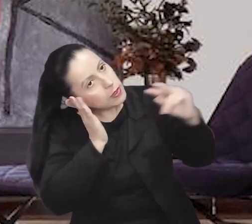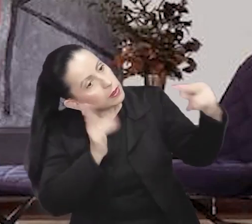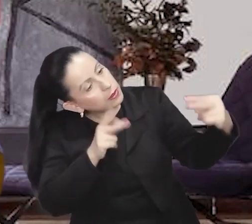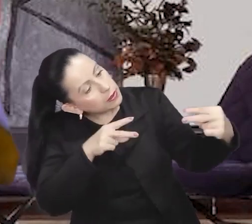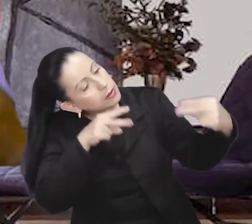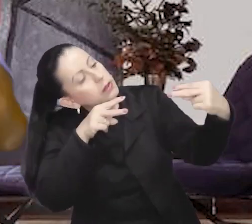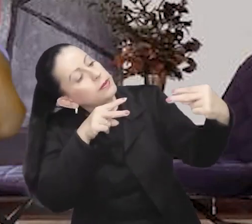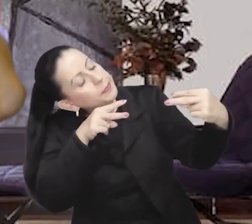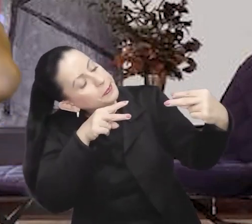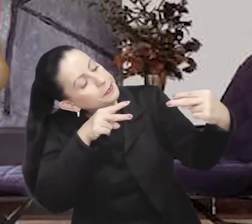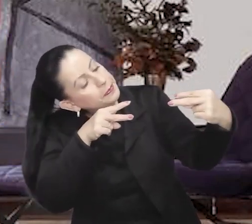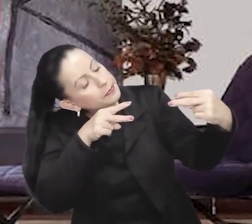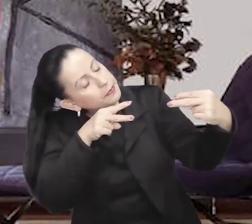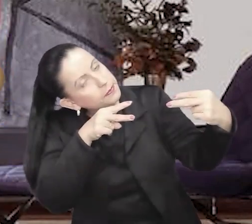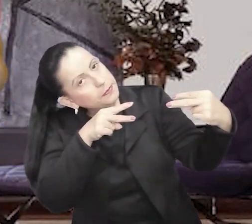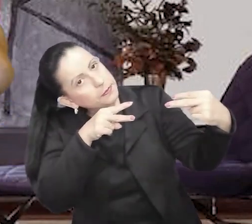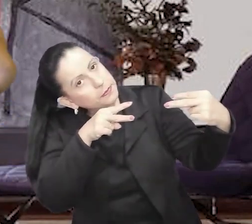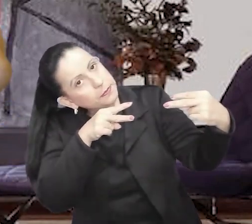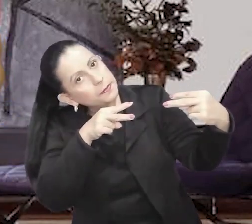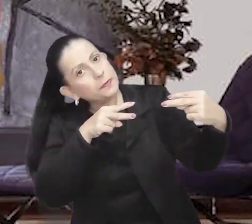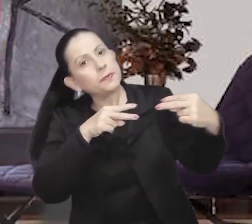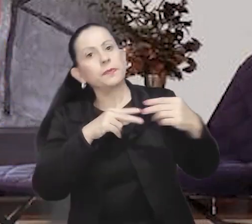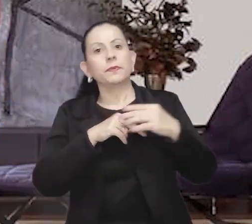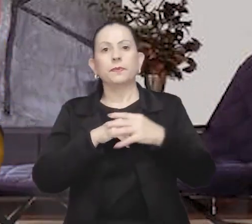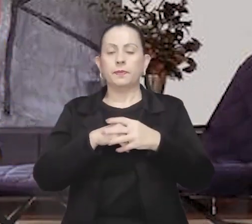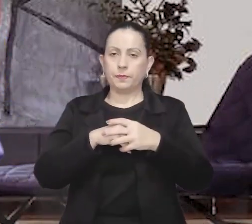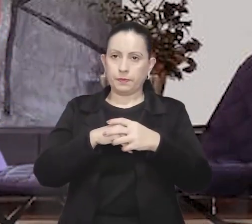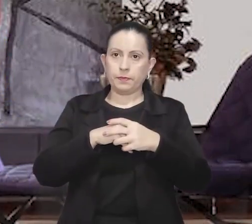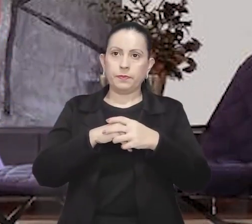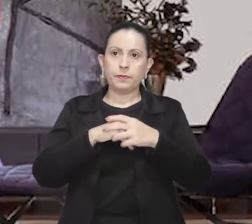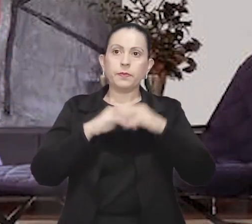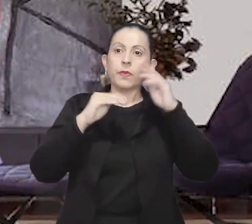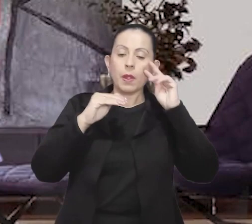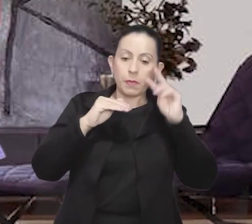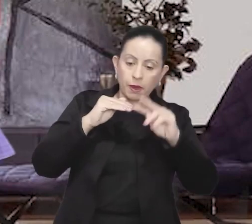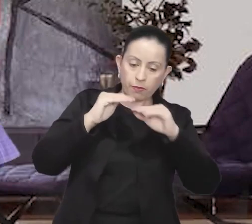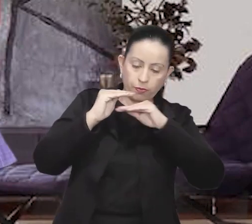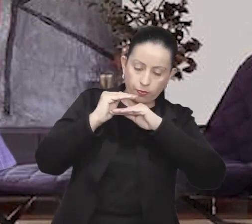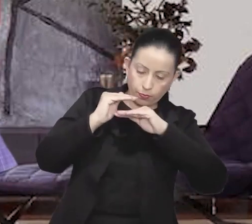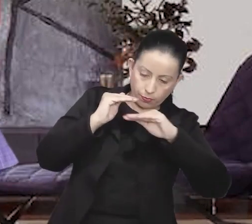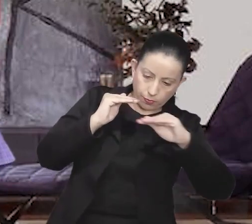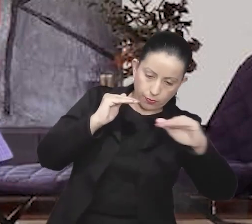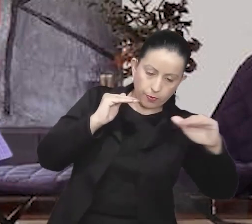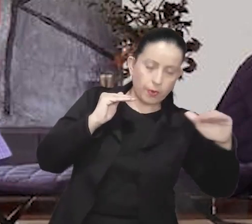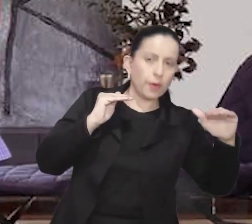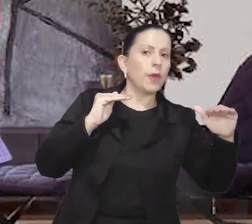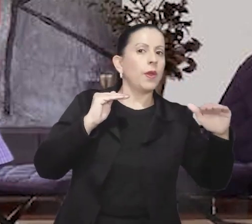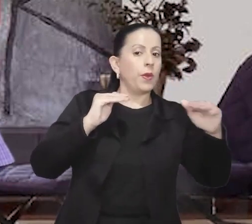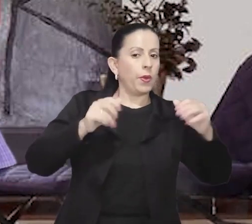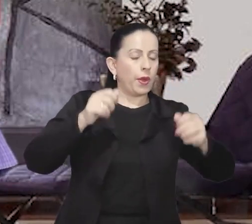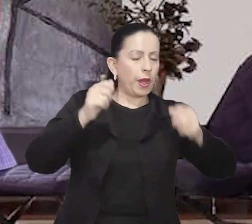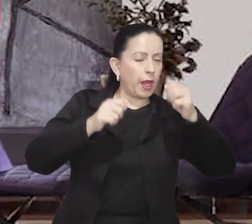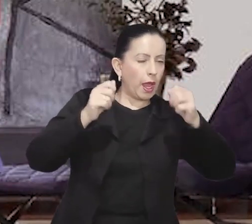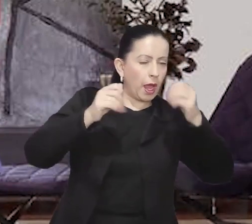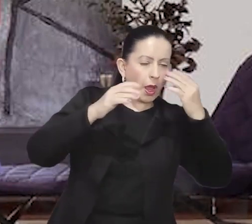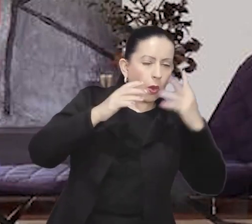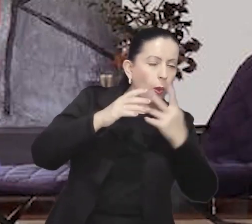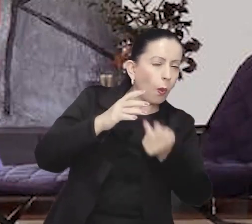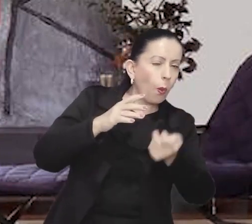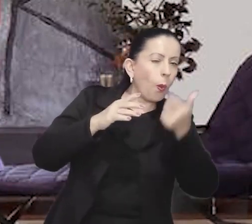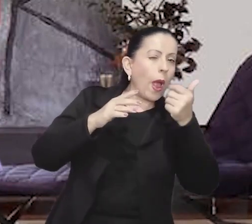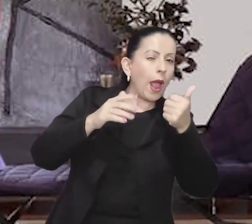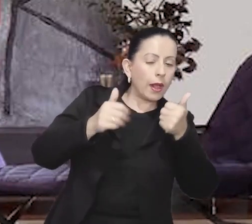fundo do carro passa muito baixo, quase tocando os dois. Aquele ser angelical tem um olhar